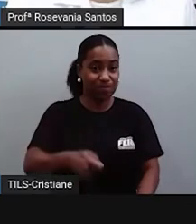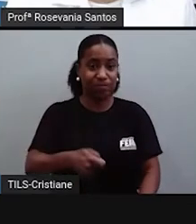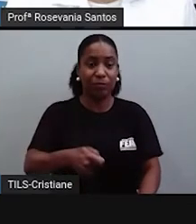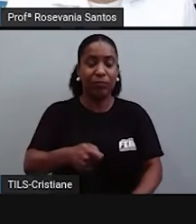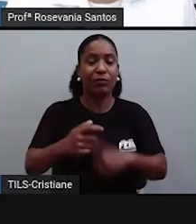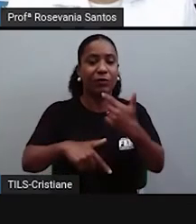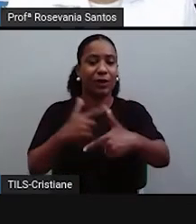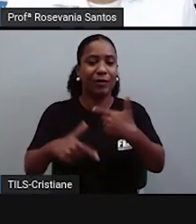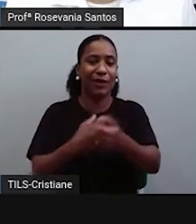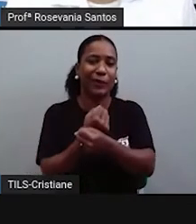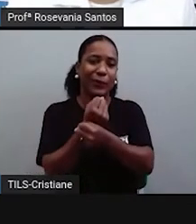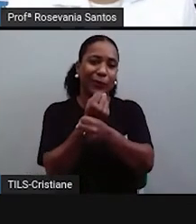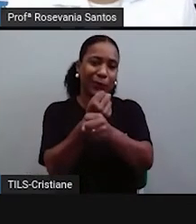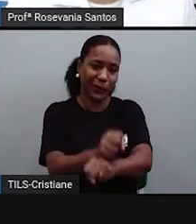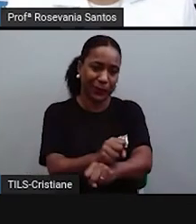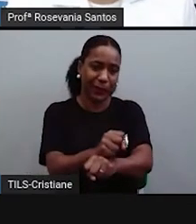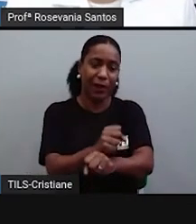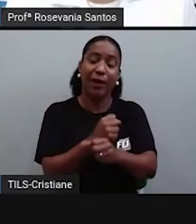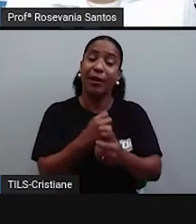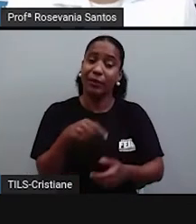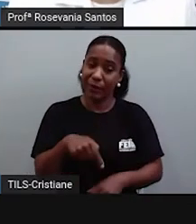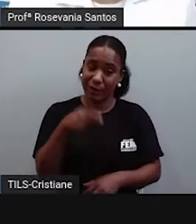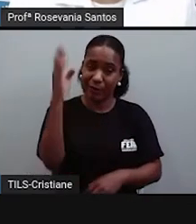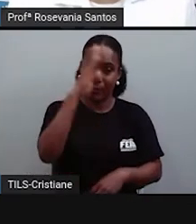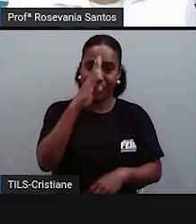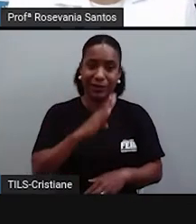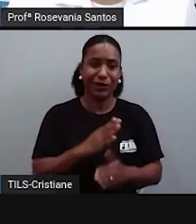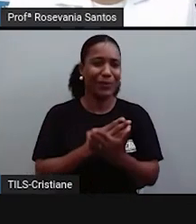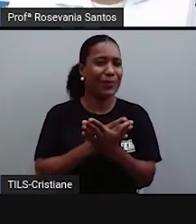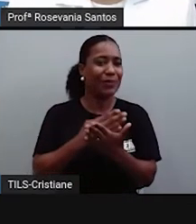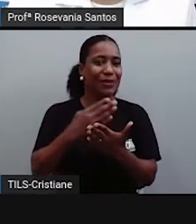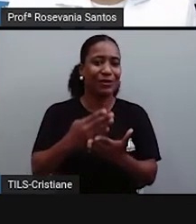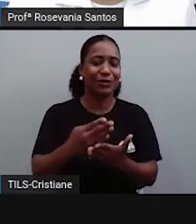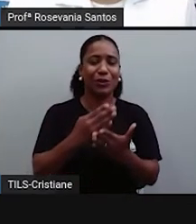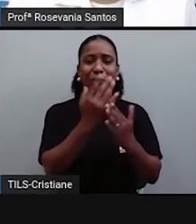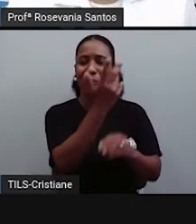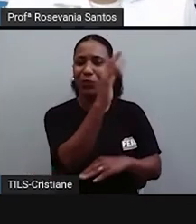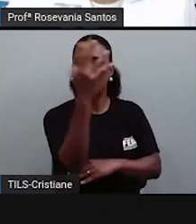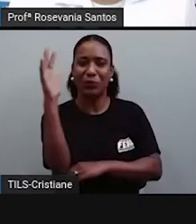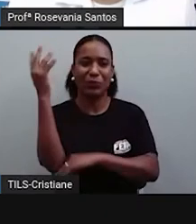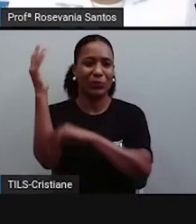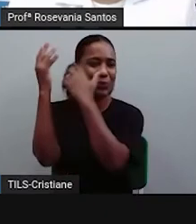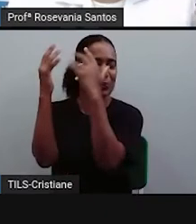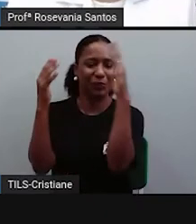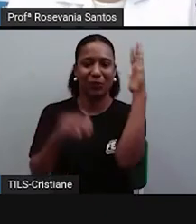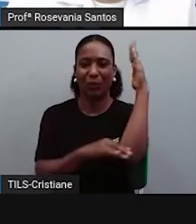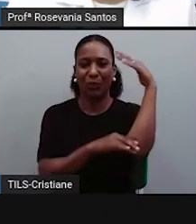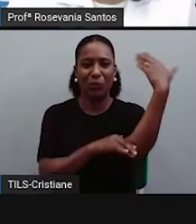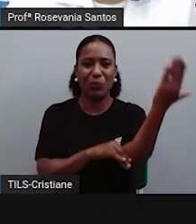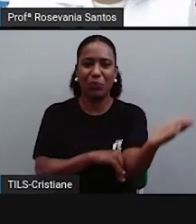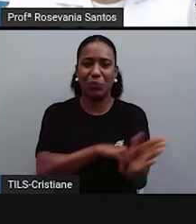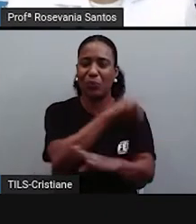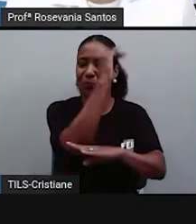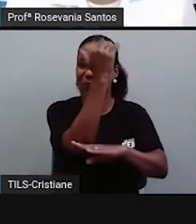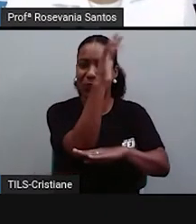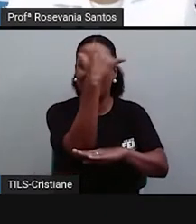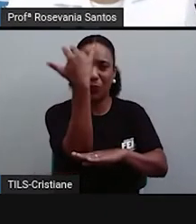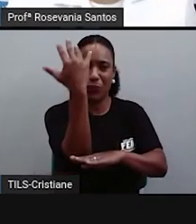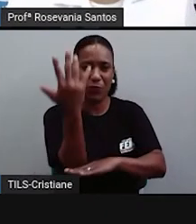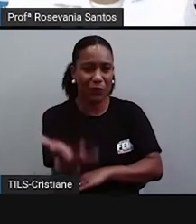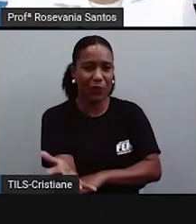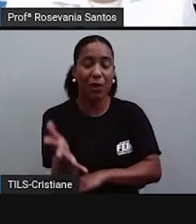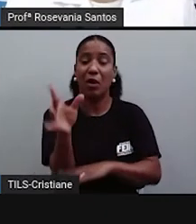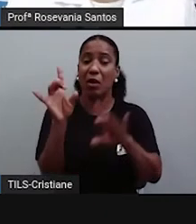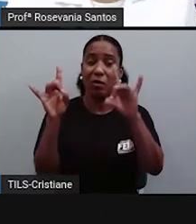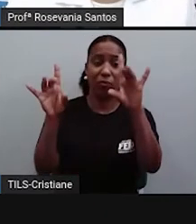ambiental, né? Do nosso país. Inicialmente, né? A gente teve a retirada do Pau Brasil. Retirada de outras árvores